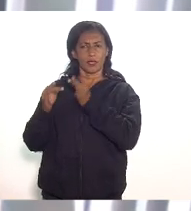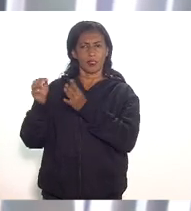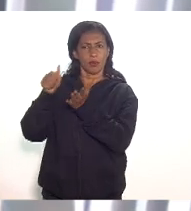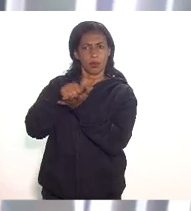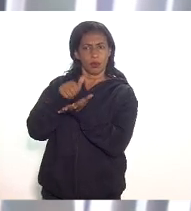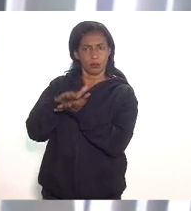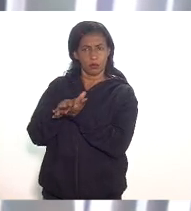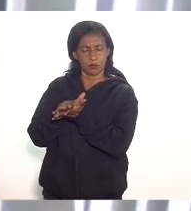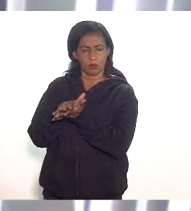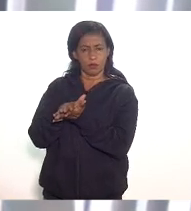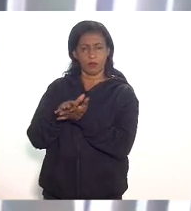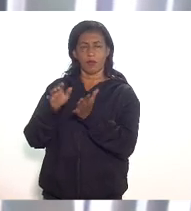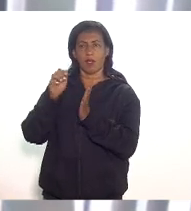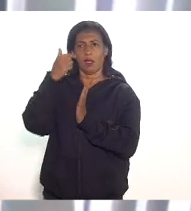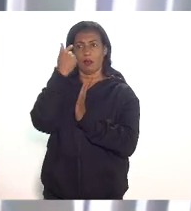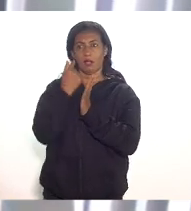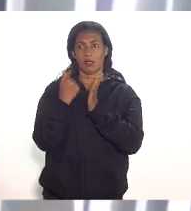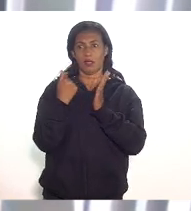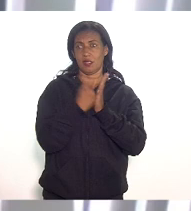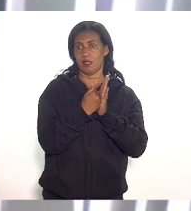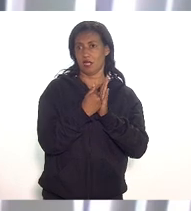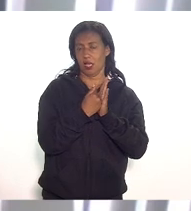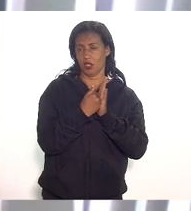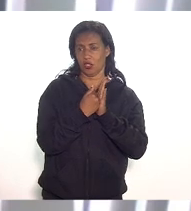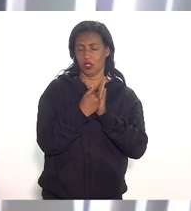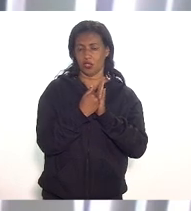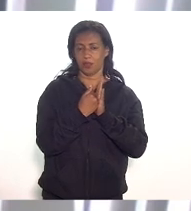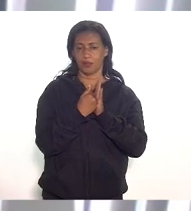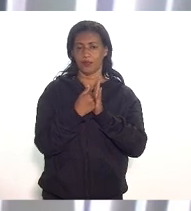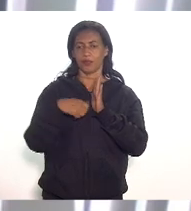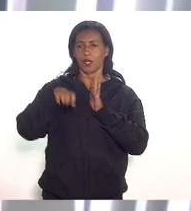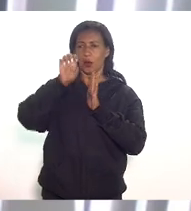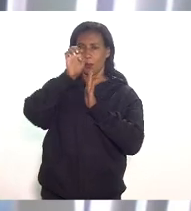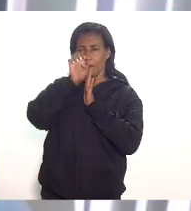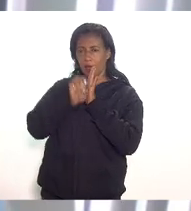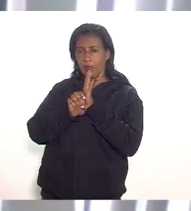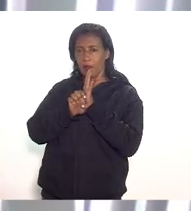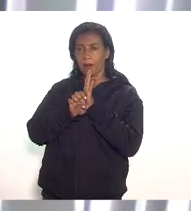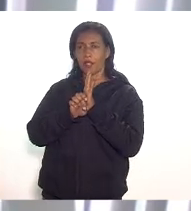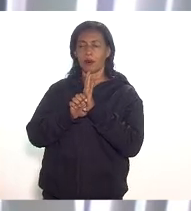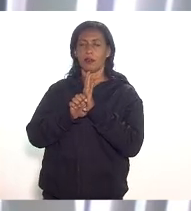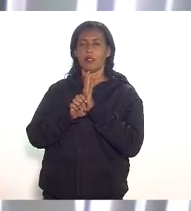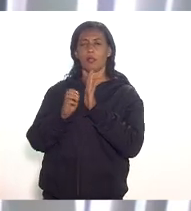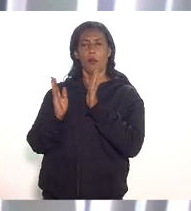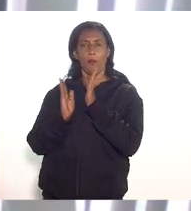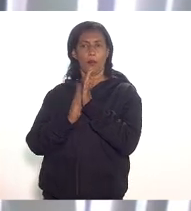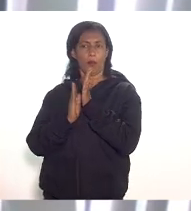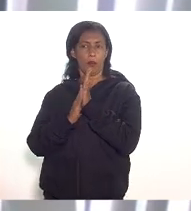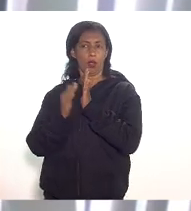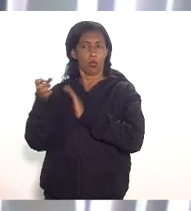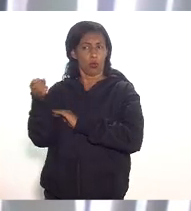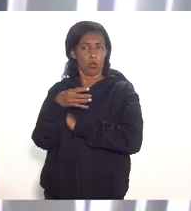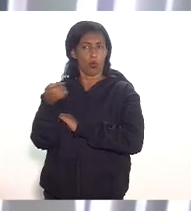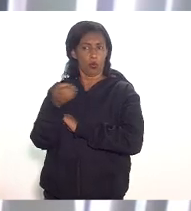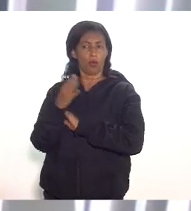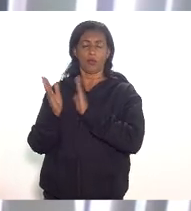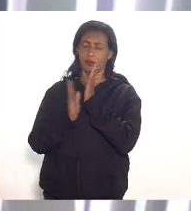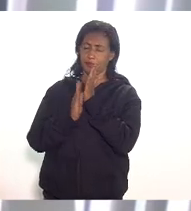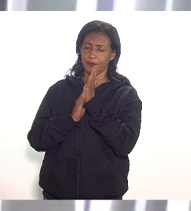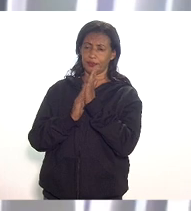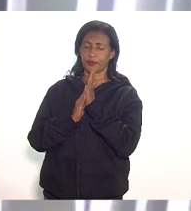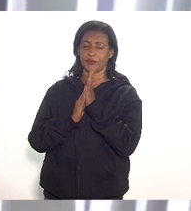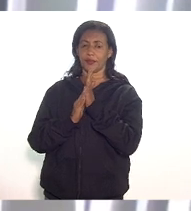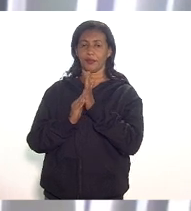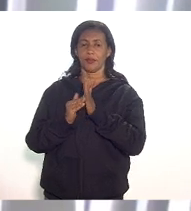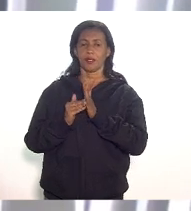a emenda número 7 é uma emenda que propõe é uma inovação eu sei mas propõe